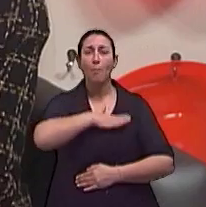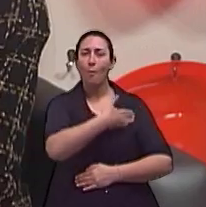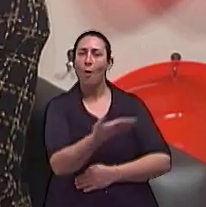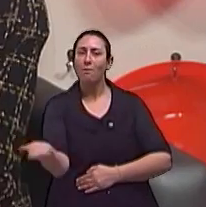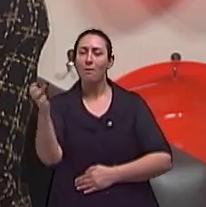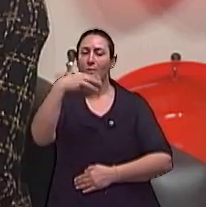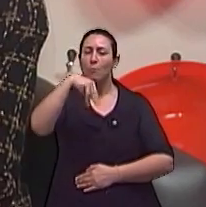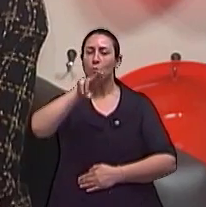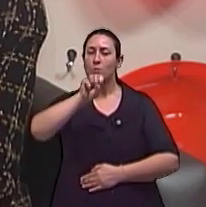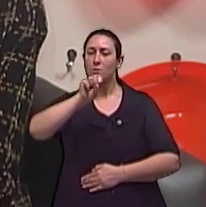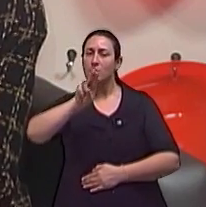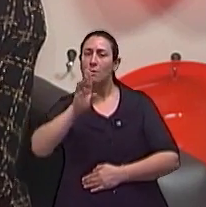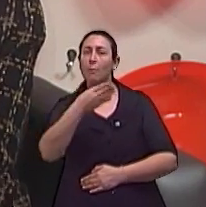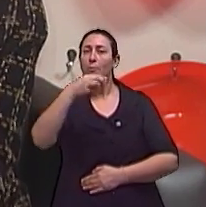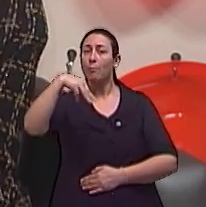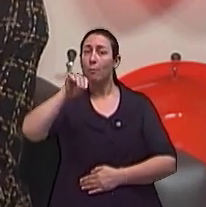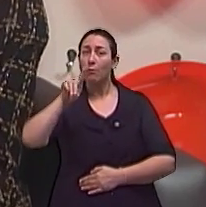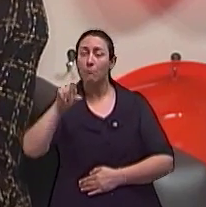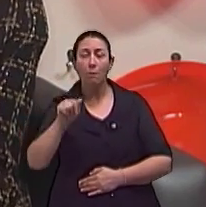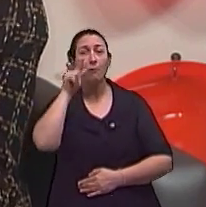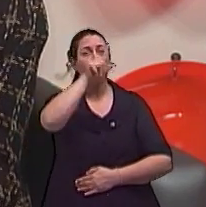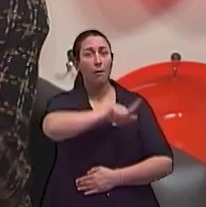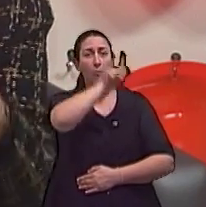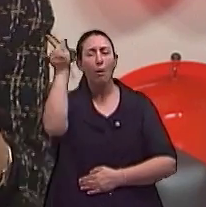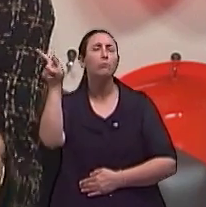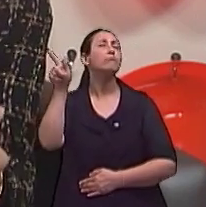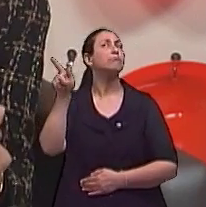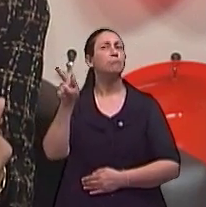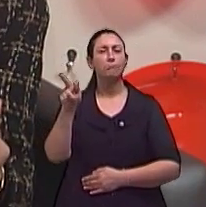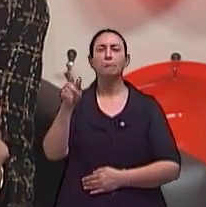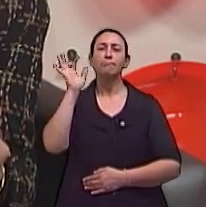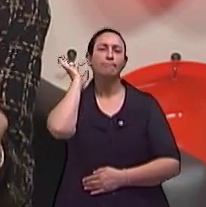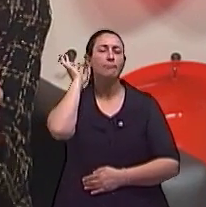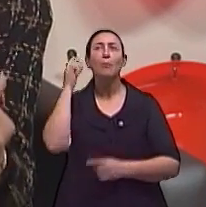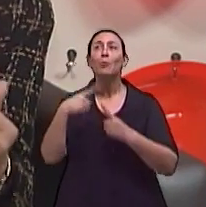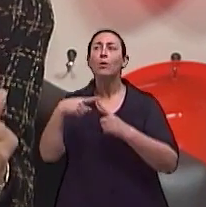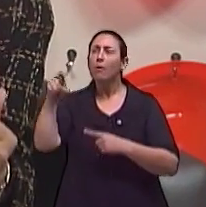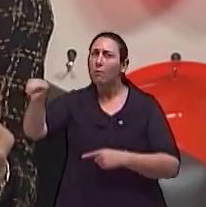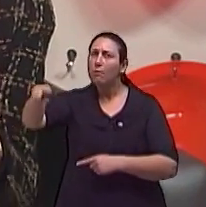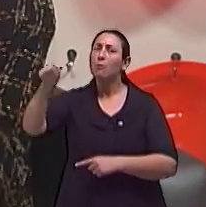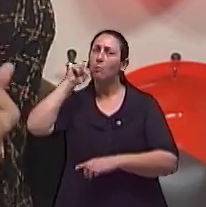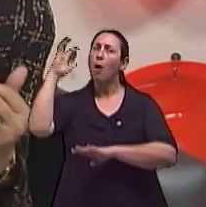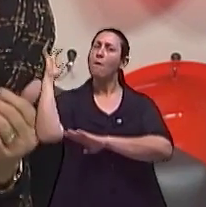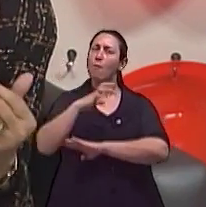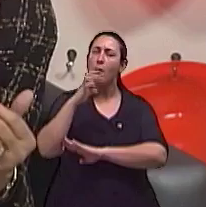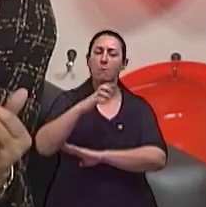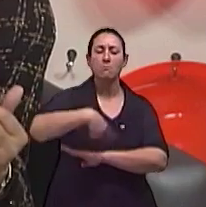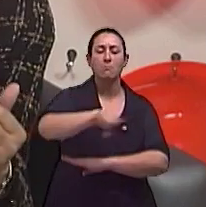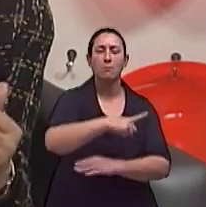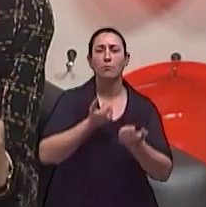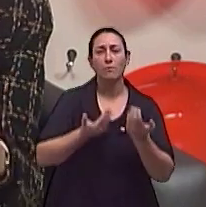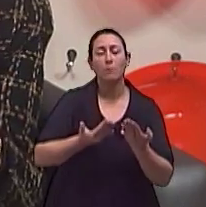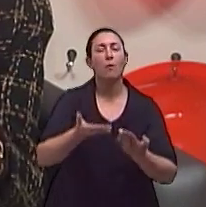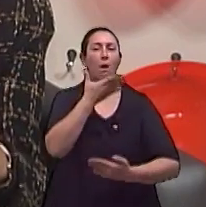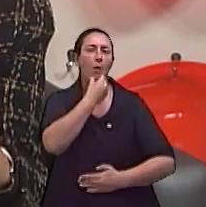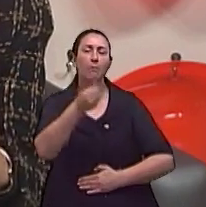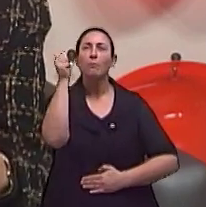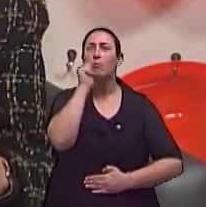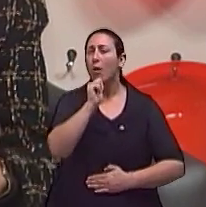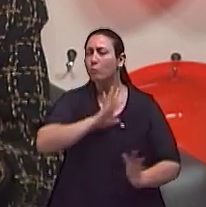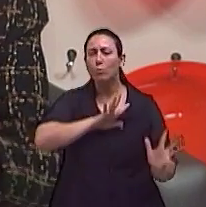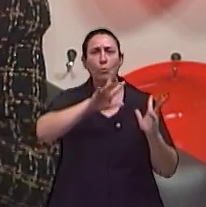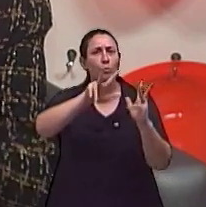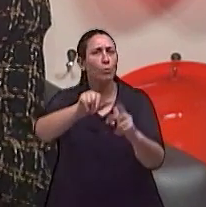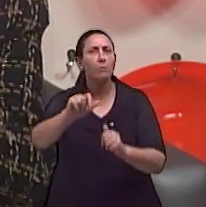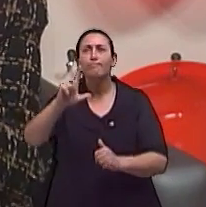mulheres maravilhosas, e que influenciaram toda a nossa juventude. Com certeza, homens e mulheres, o cinema